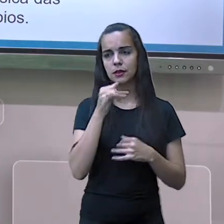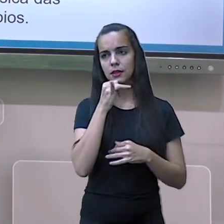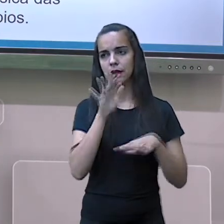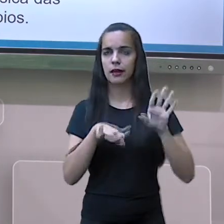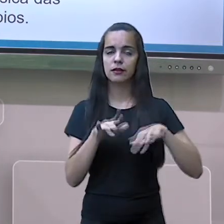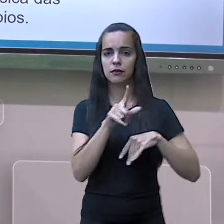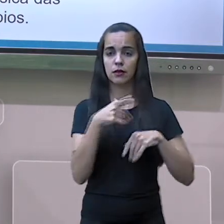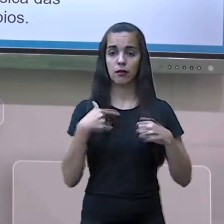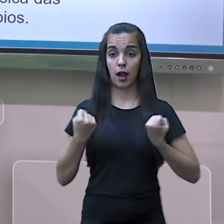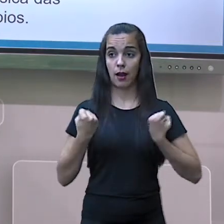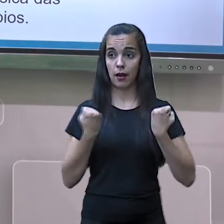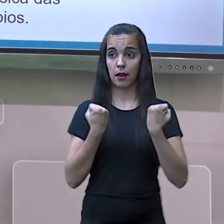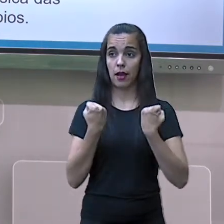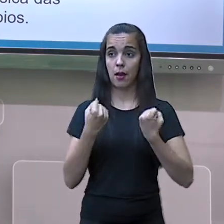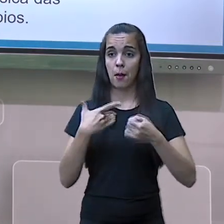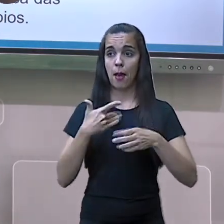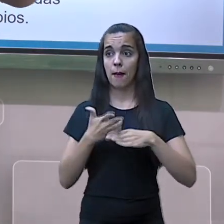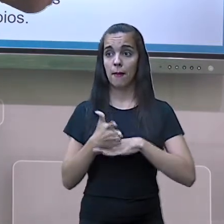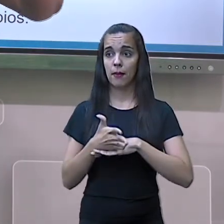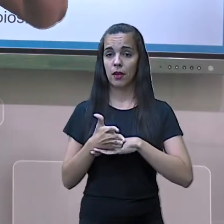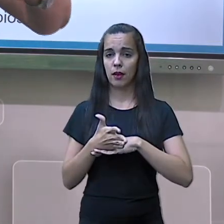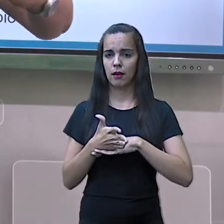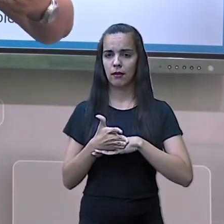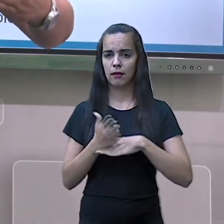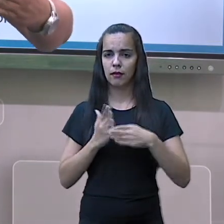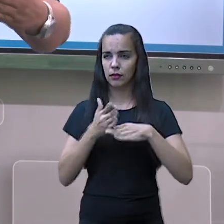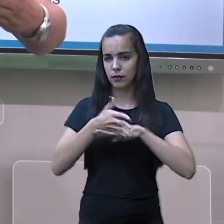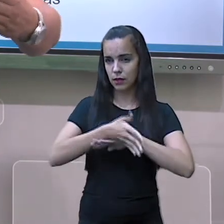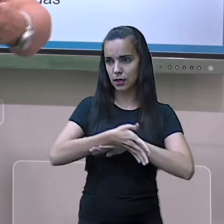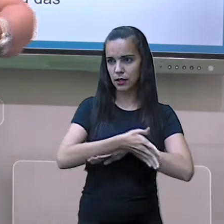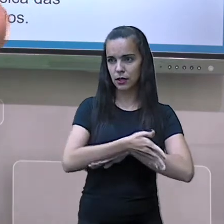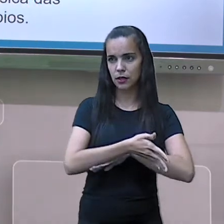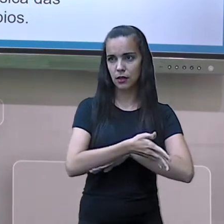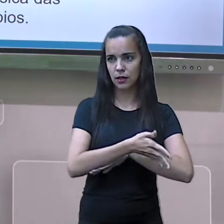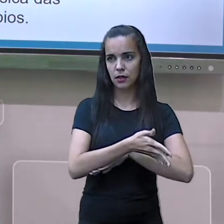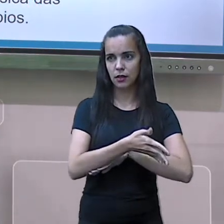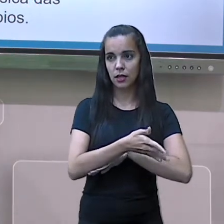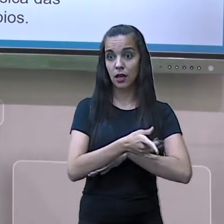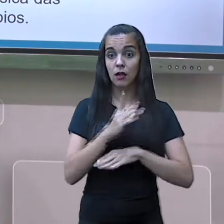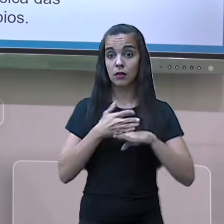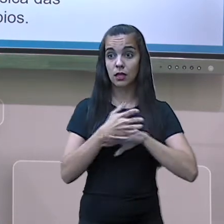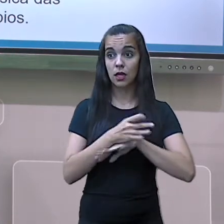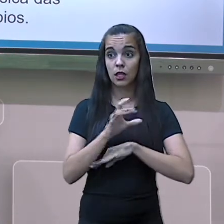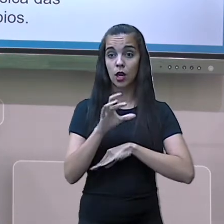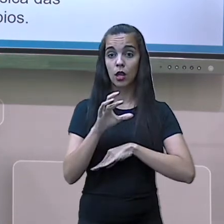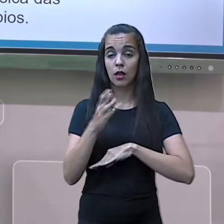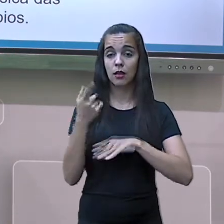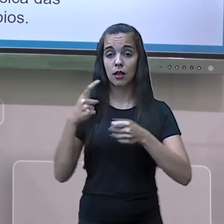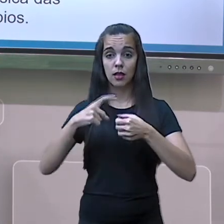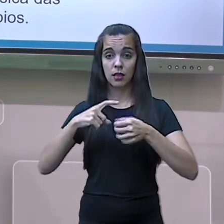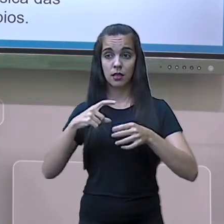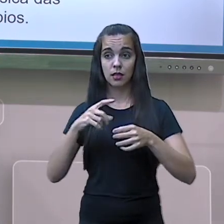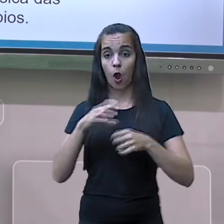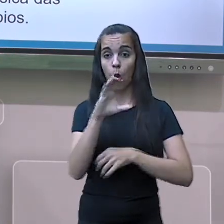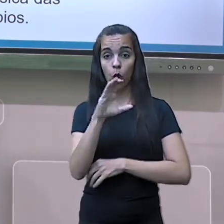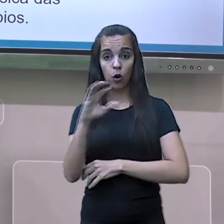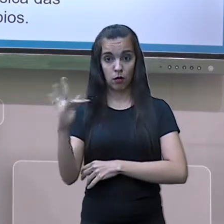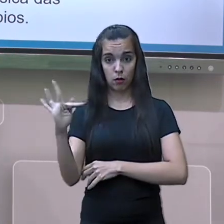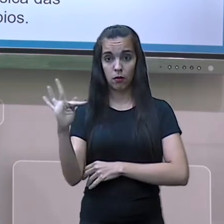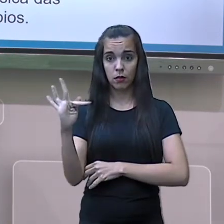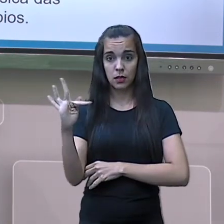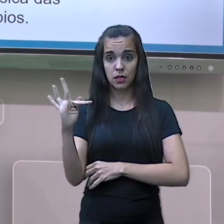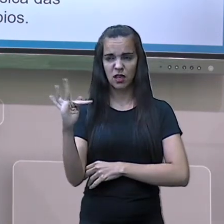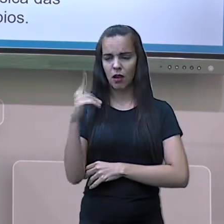carro, às vezes você entra dentro de Coronel Fabriciano, mas você fala, estou em Ipatinga.